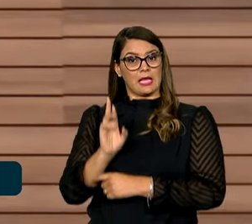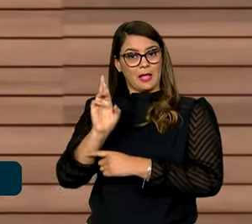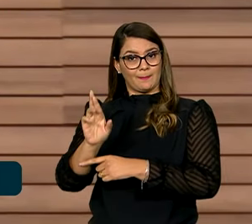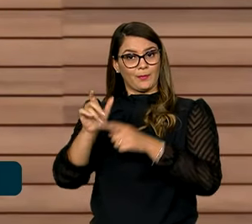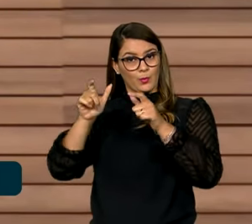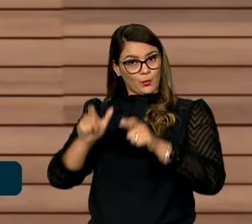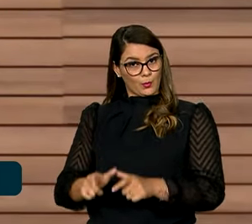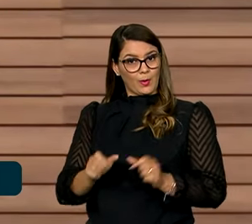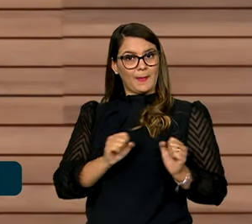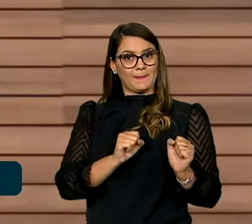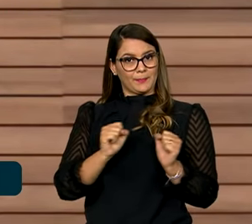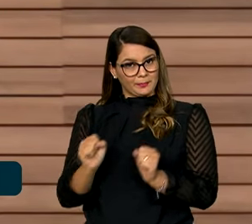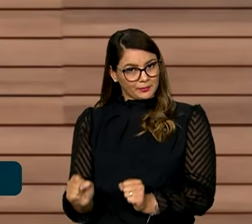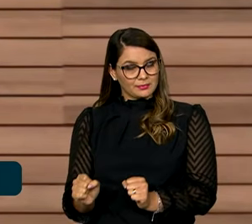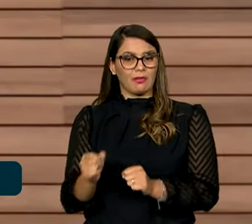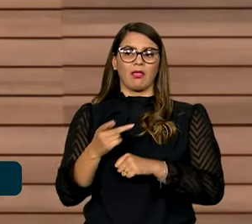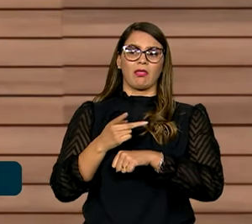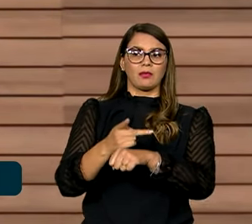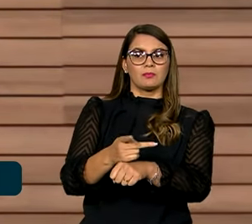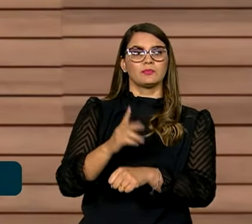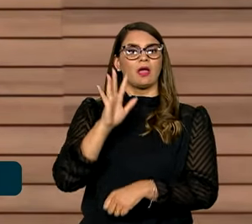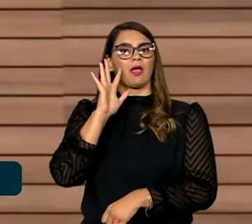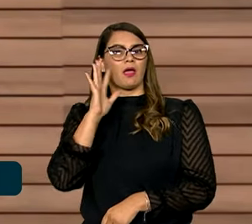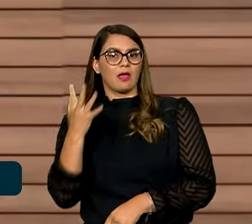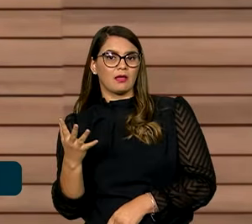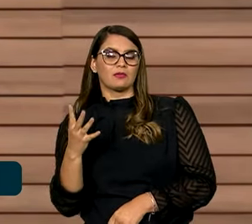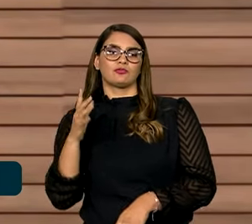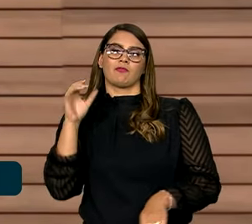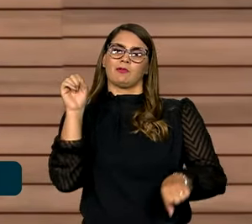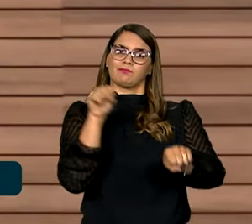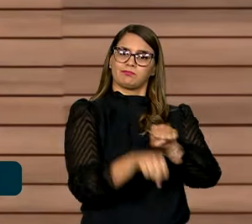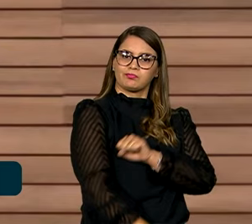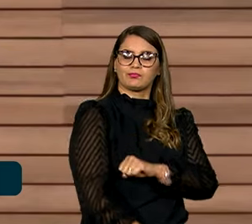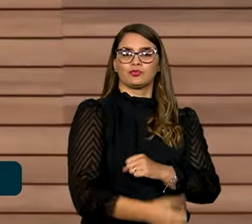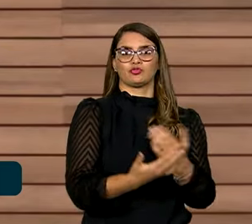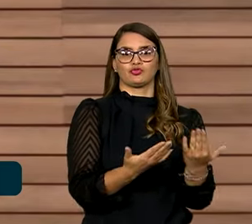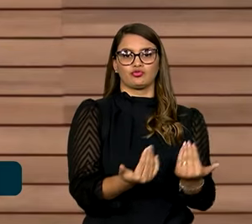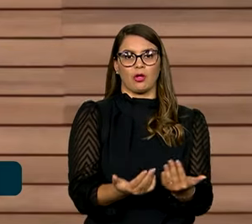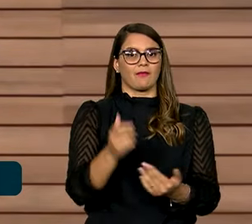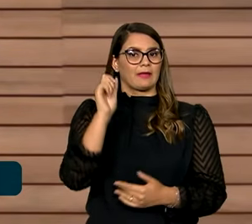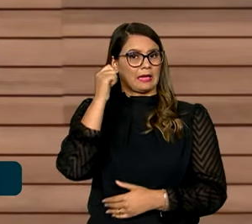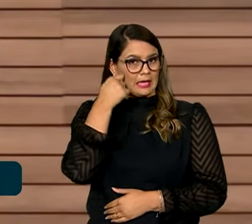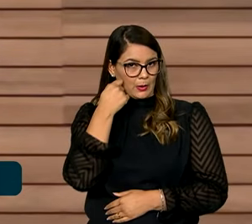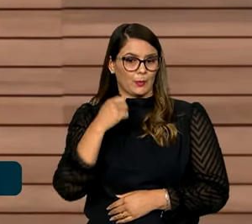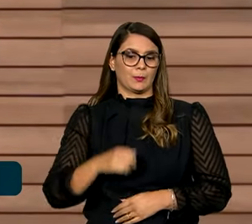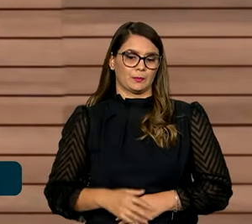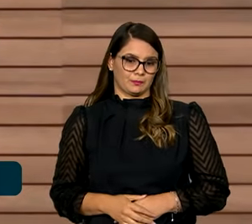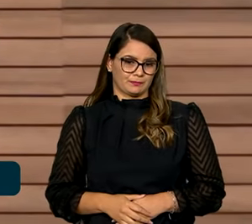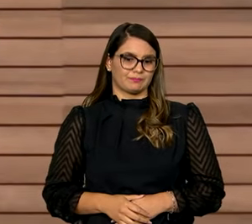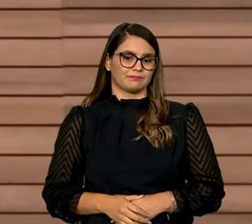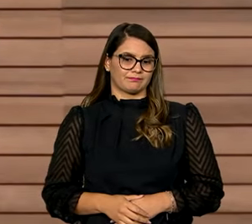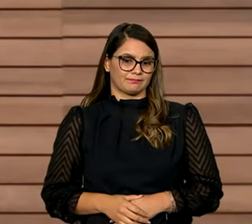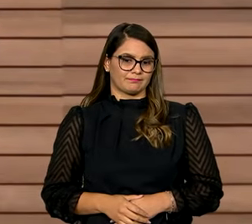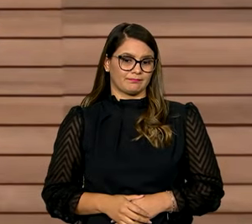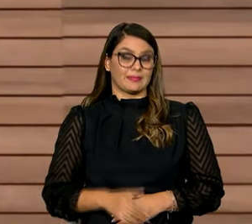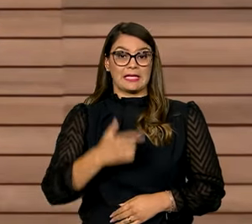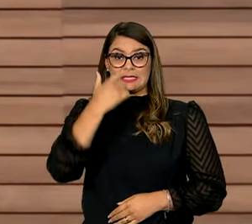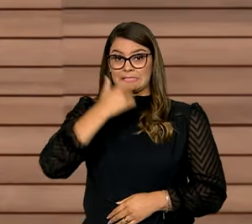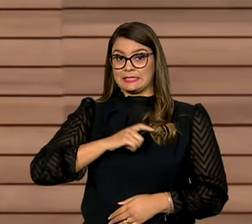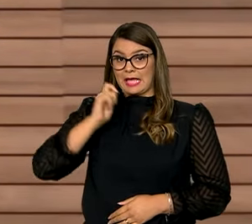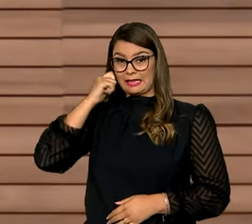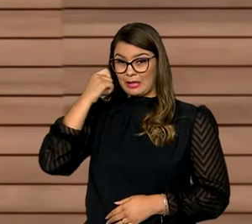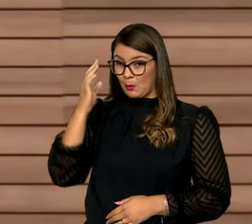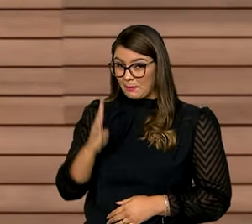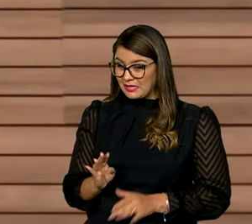espaços de poder e buscar saídas para o genocídio de jovens negros. Ser negro no Brasil não é simples. Ser negro no